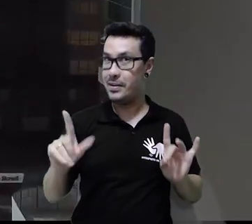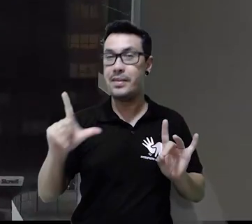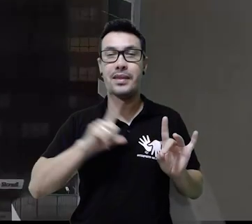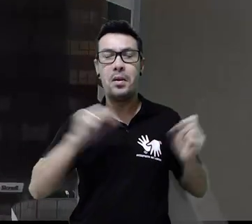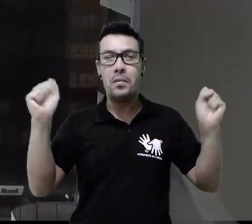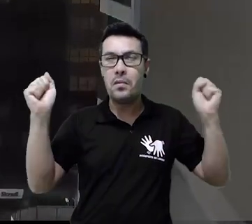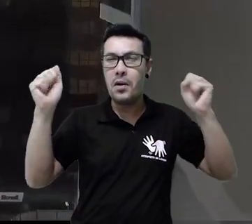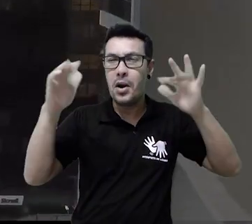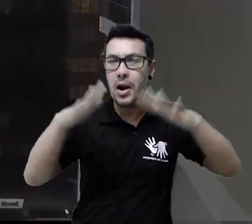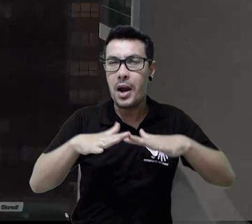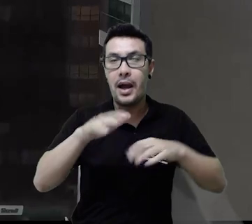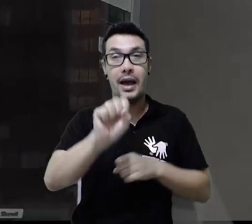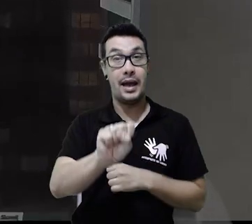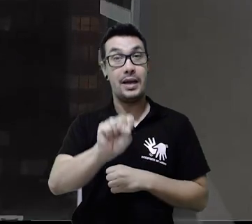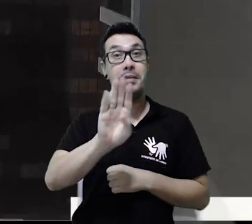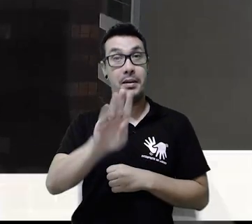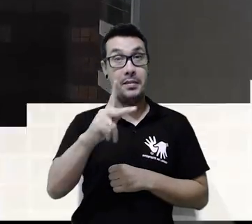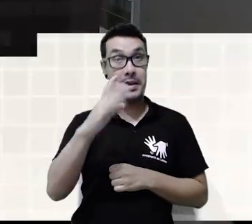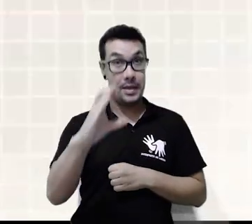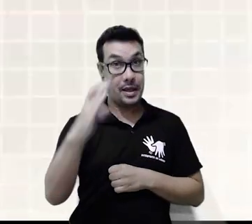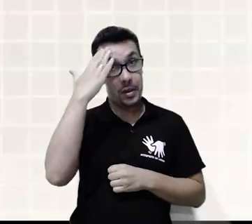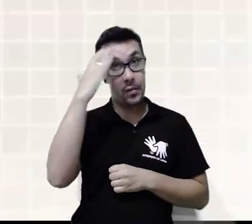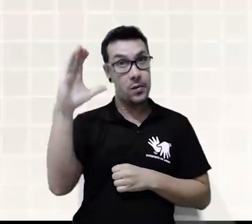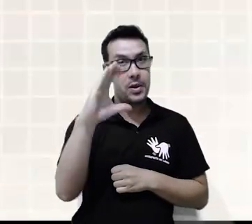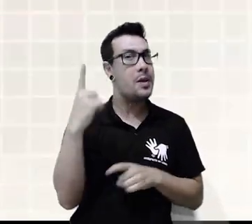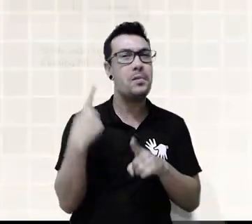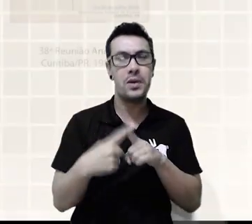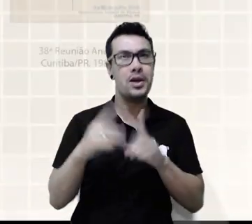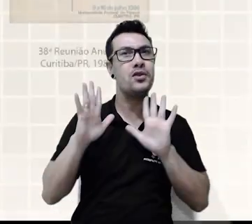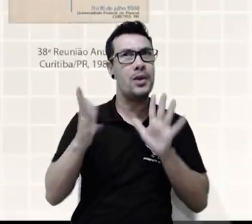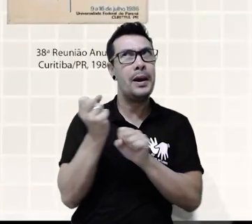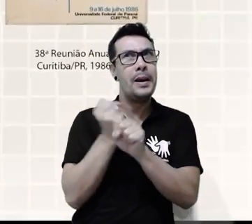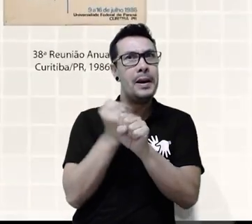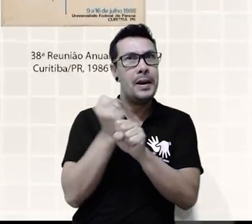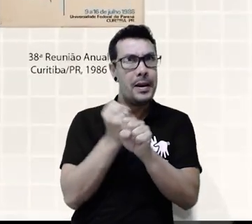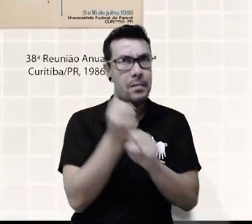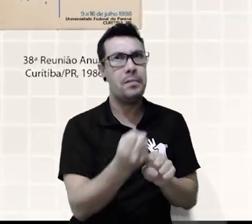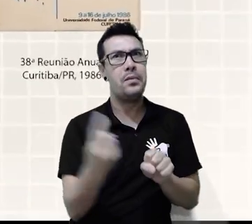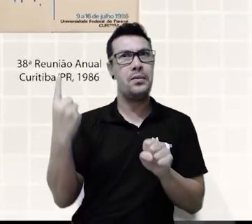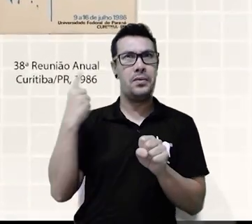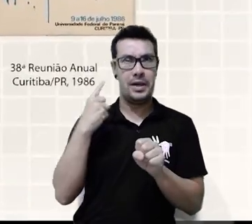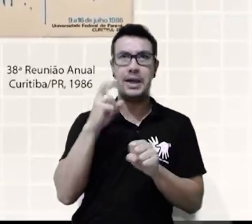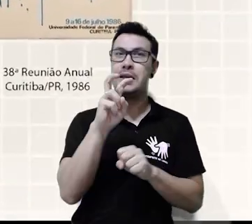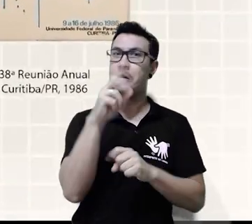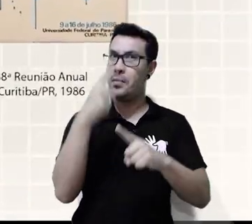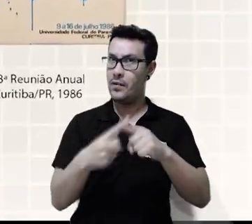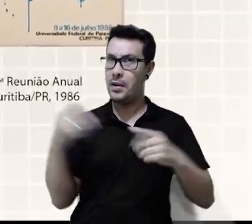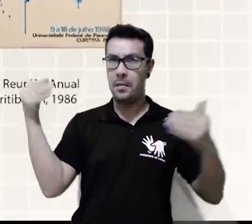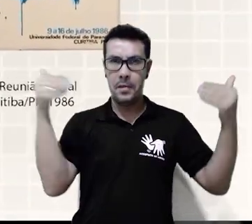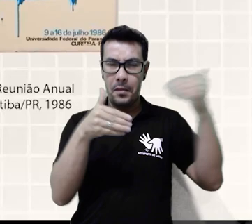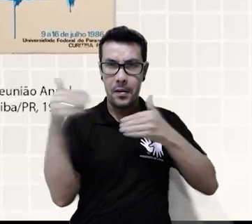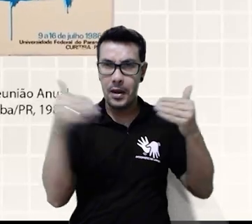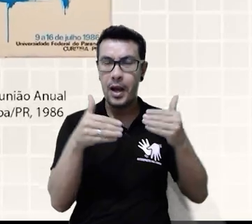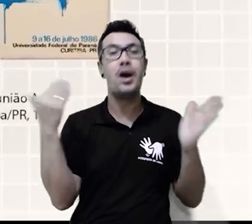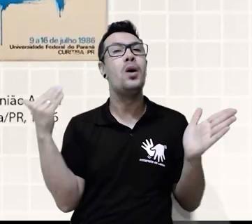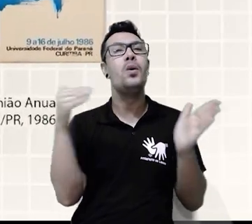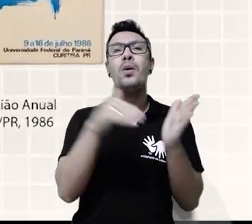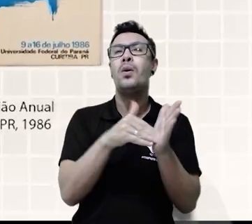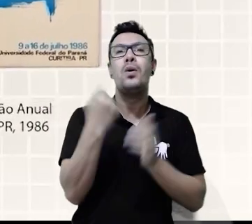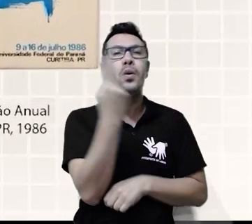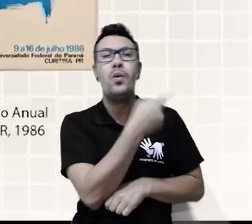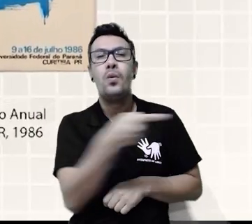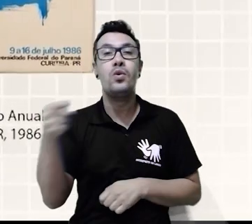reencontro da SBPC com Curitiba. Já sediamos antes o evento em outras cinco ocasiões, sendo a última em